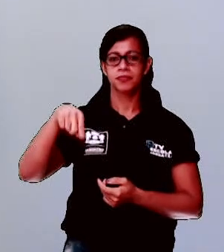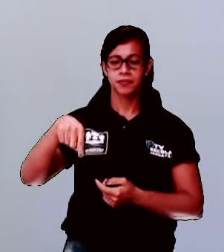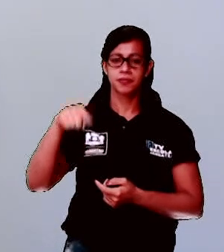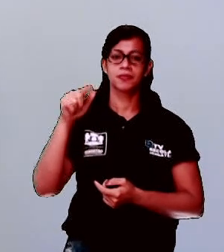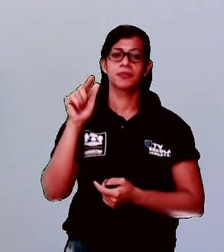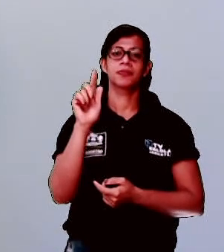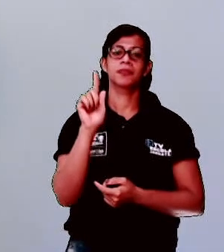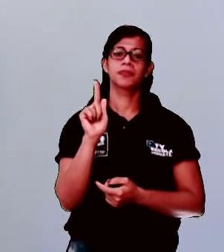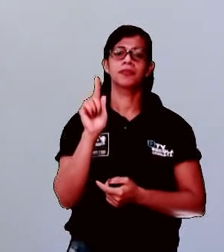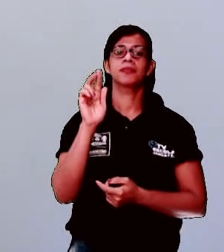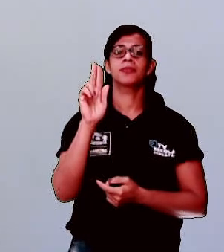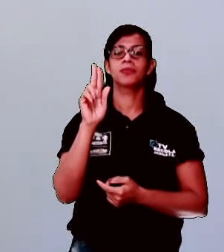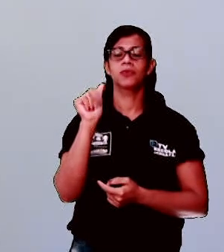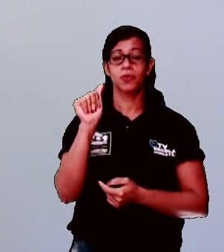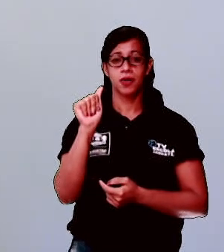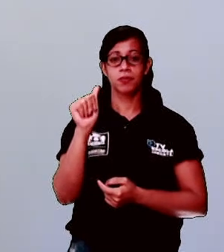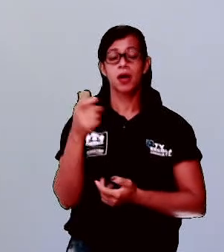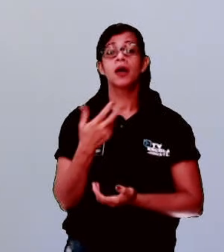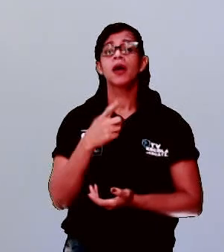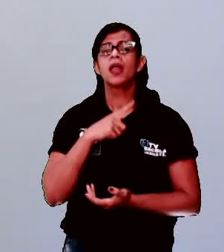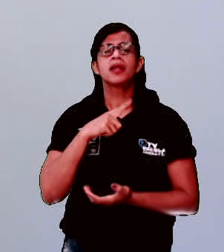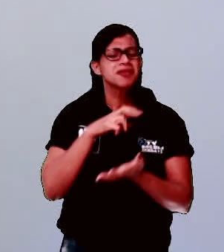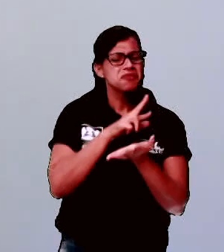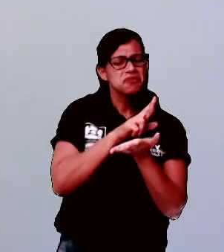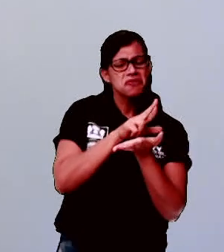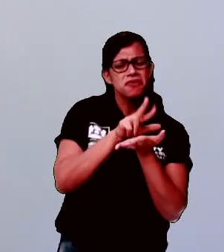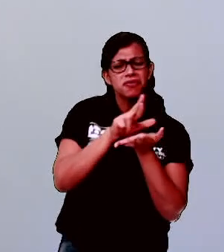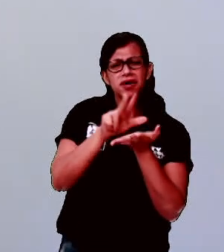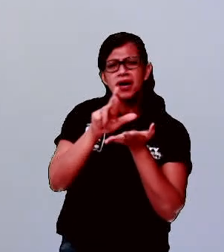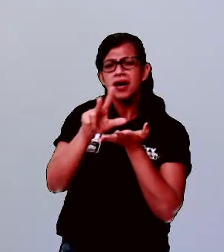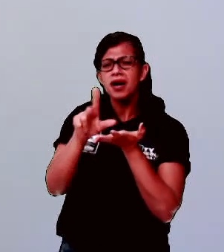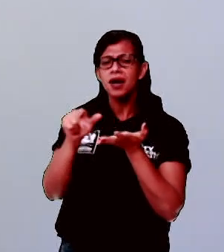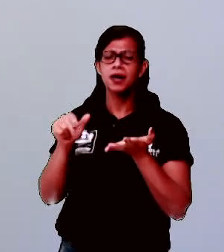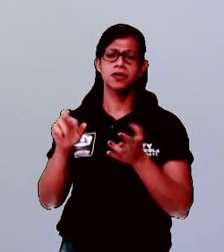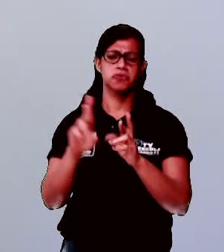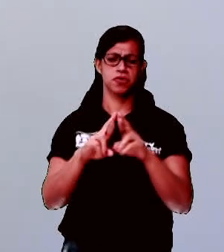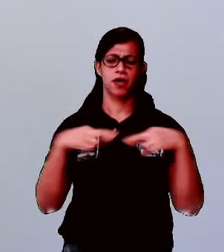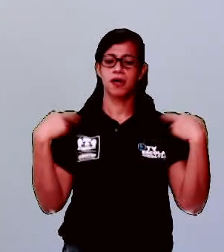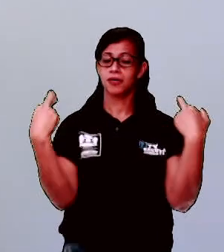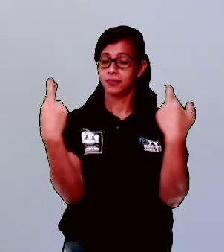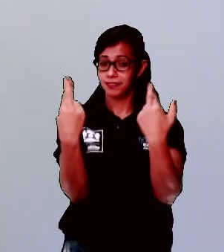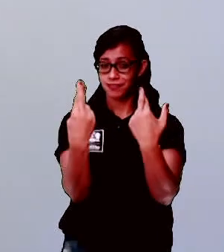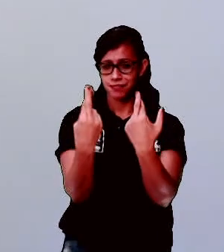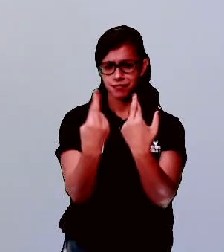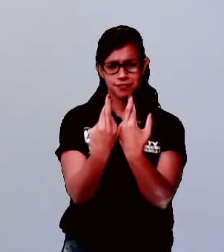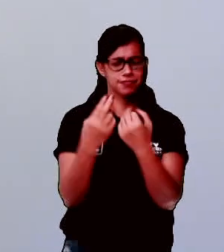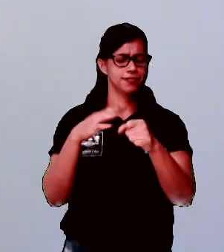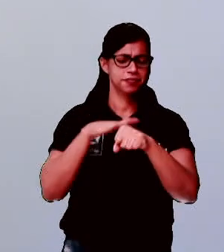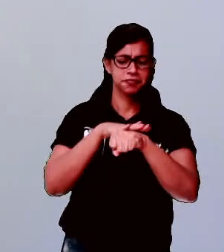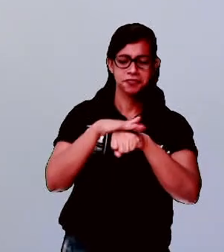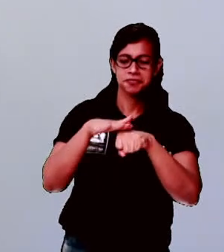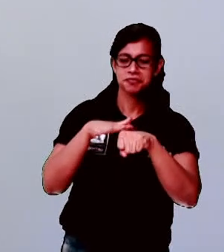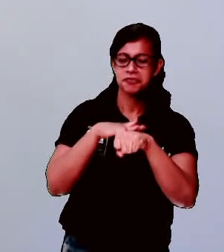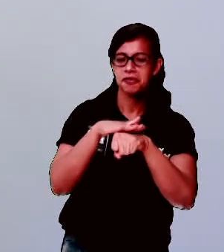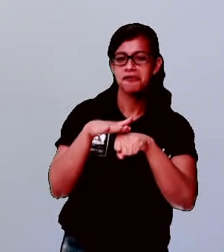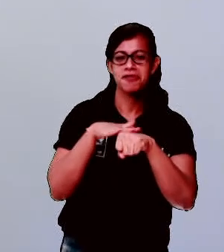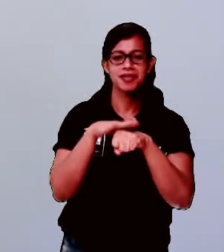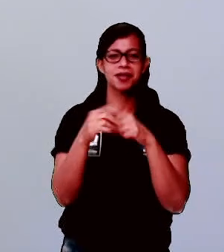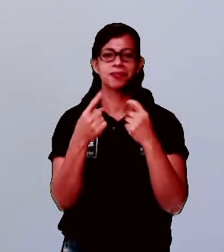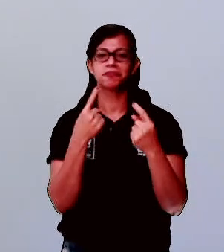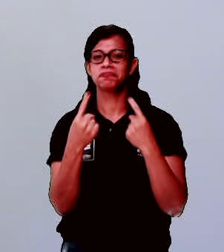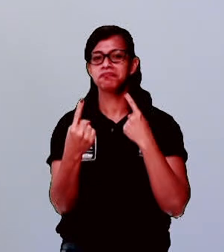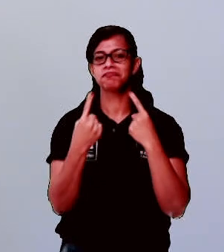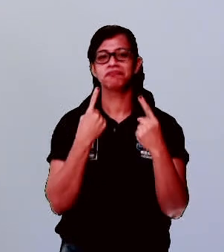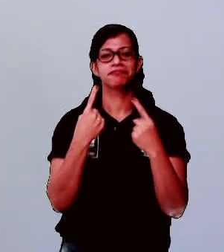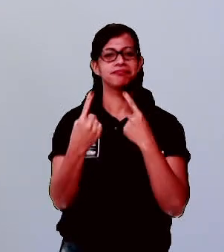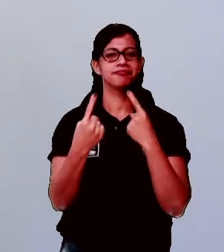-línguas aí, bem mais. Que vocês conseguem se reunir, fazer uma roda, às vezes na noite, no final de semana. Juntar todo